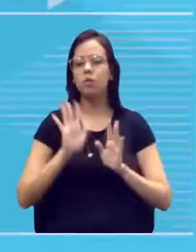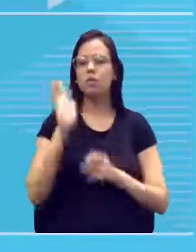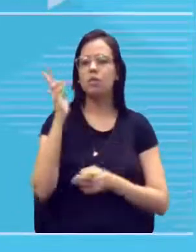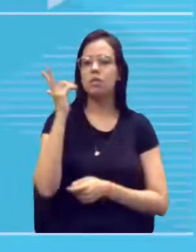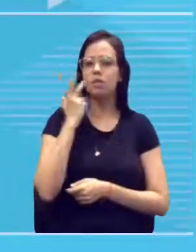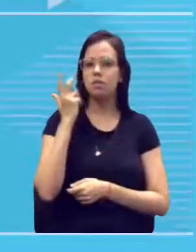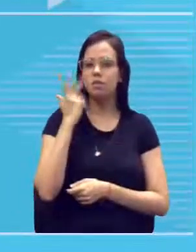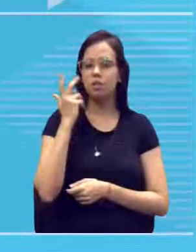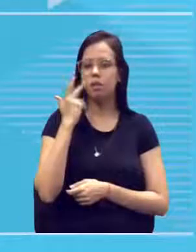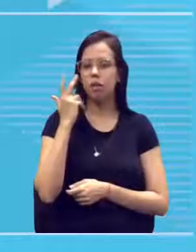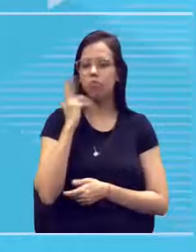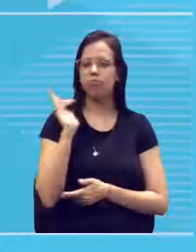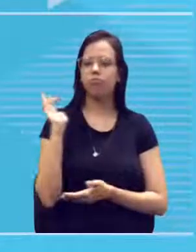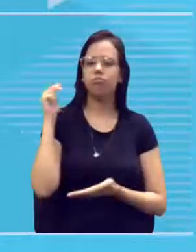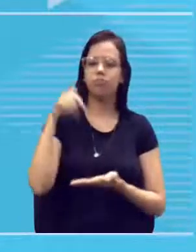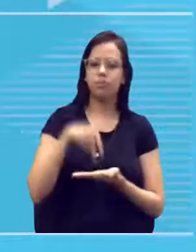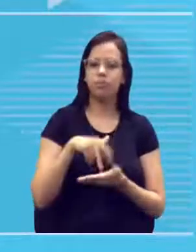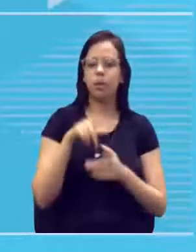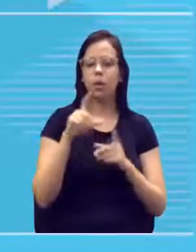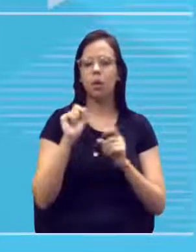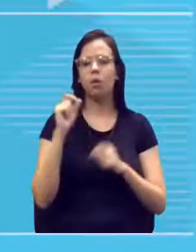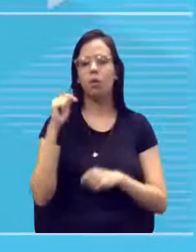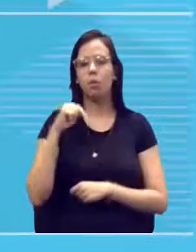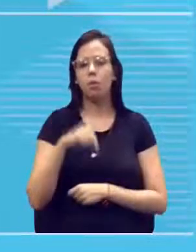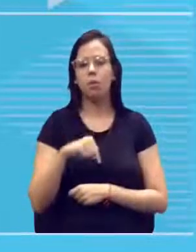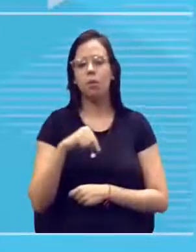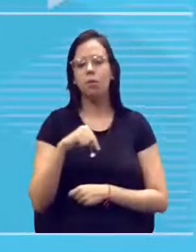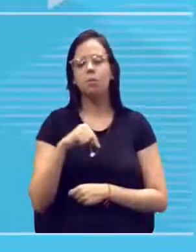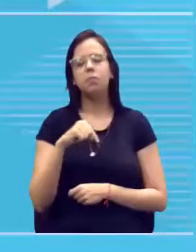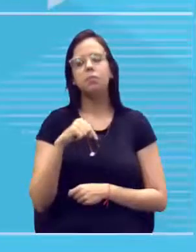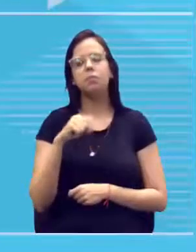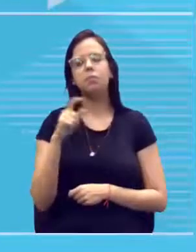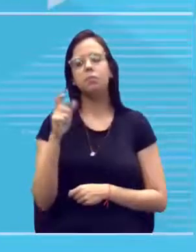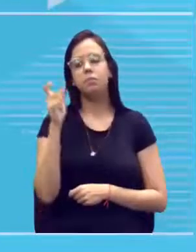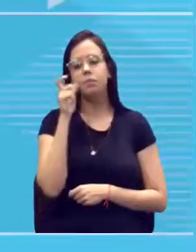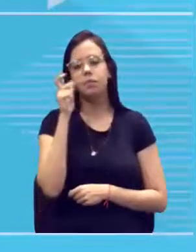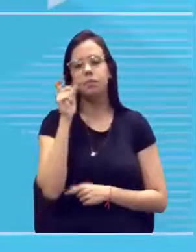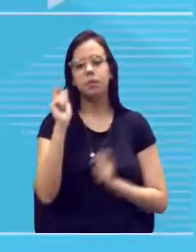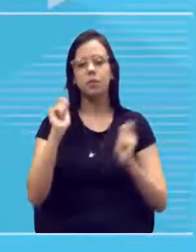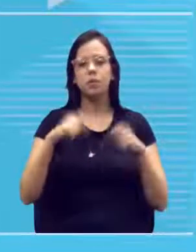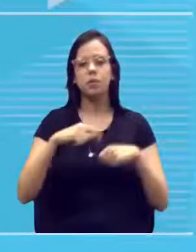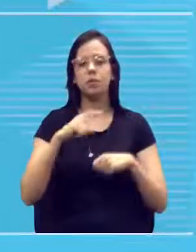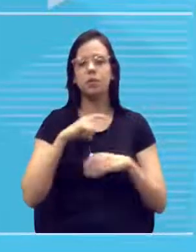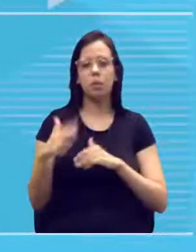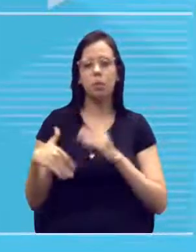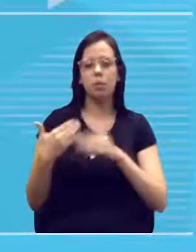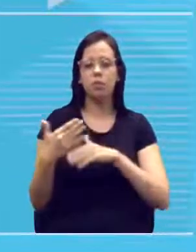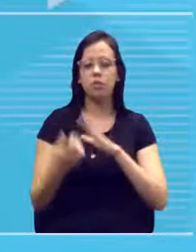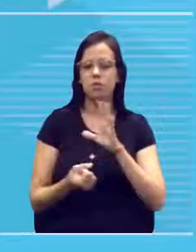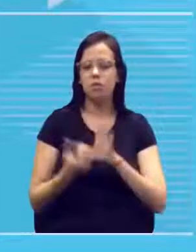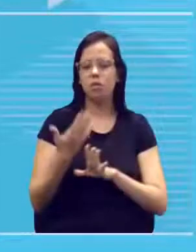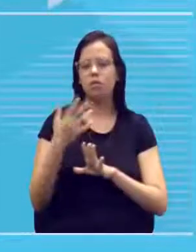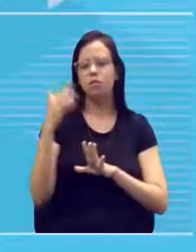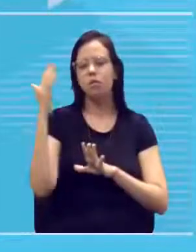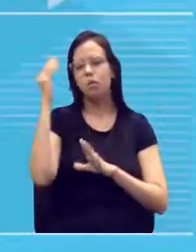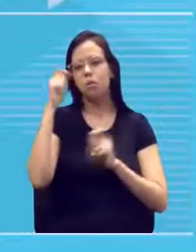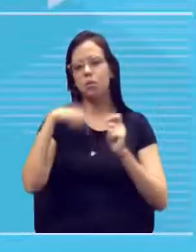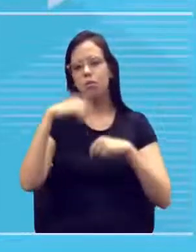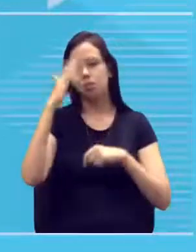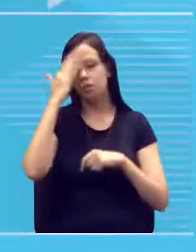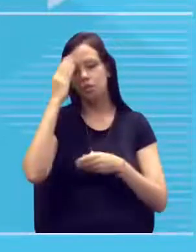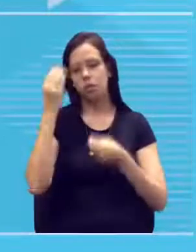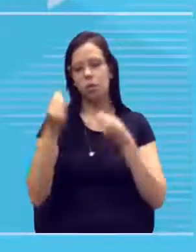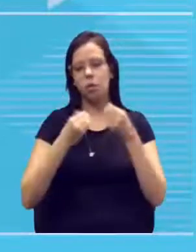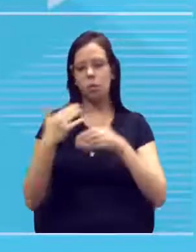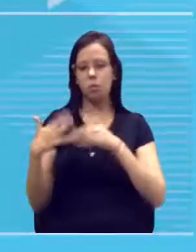Ele veio lá de Ceará, para cá. É interessante que a gente tenha esse processo de construção, para que a gente possa entender os